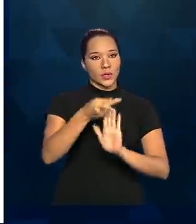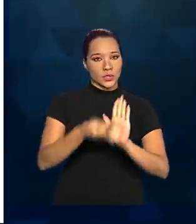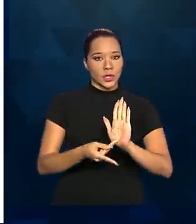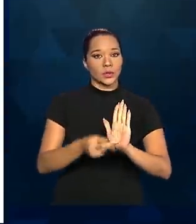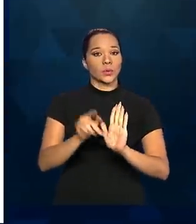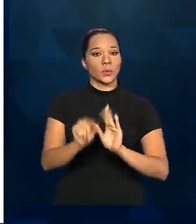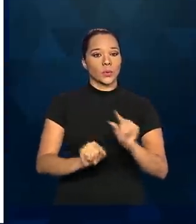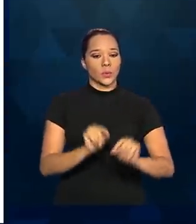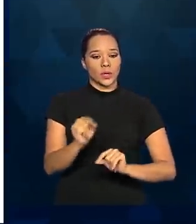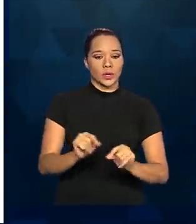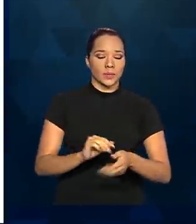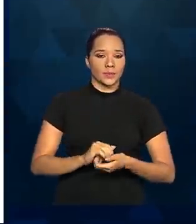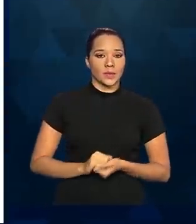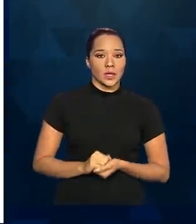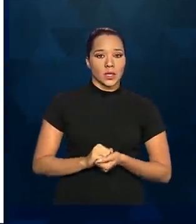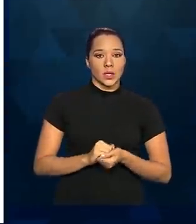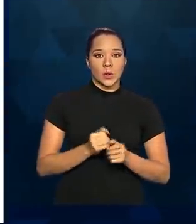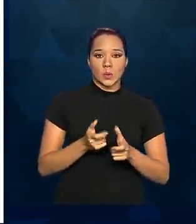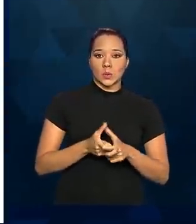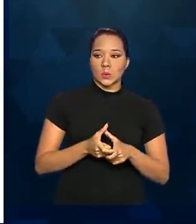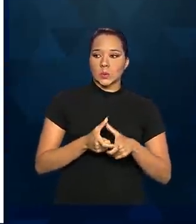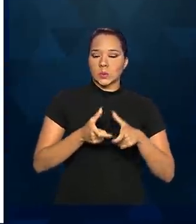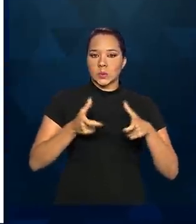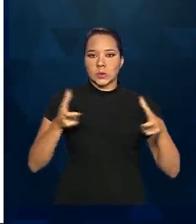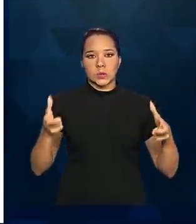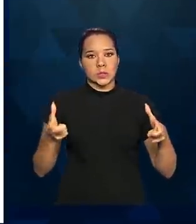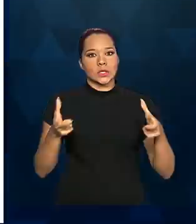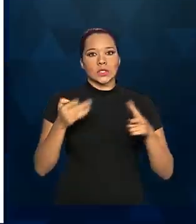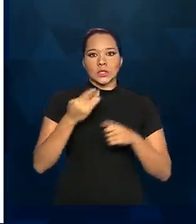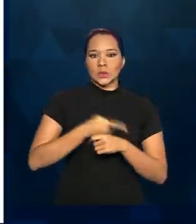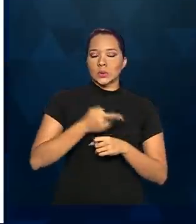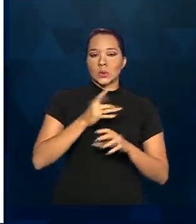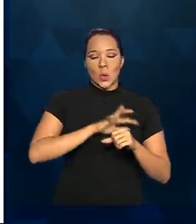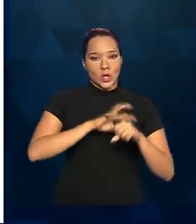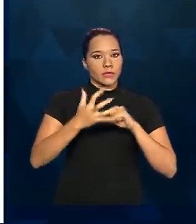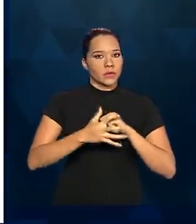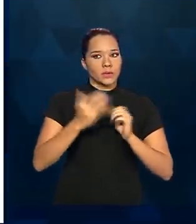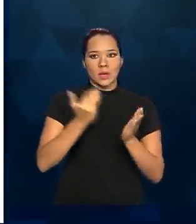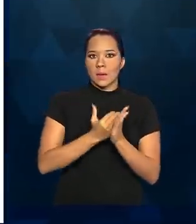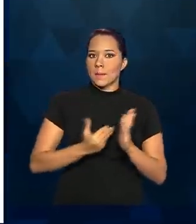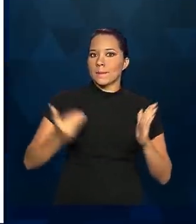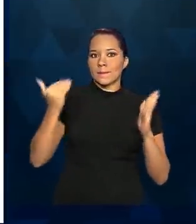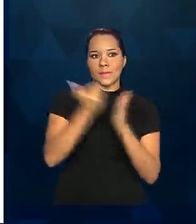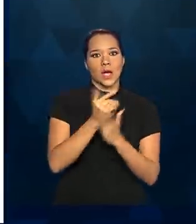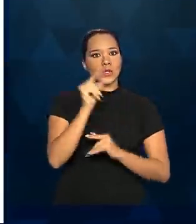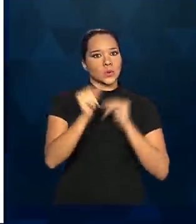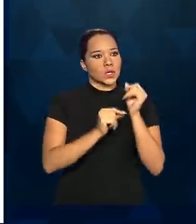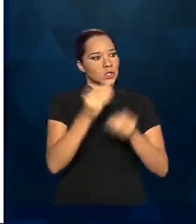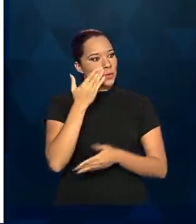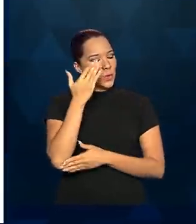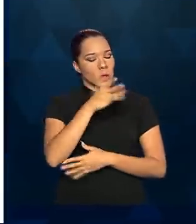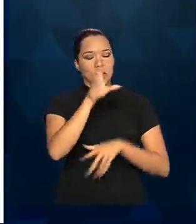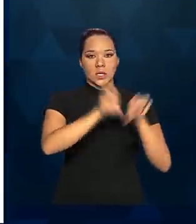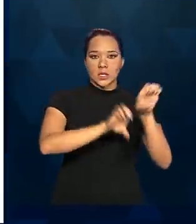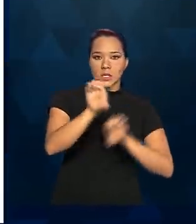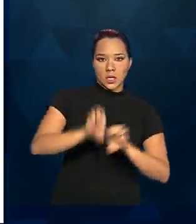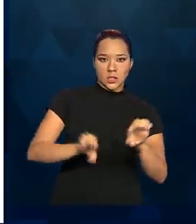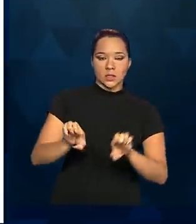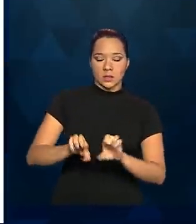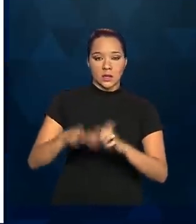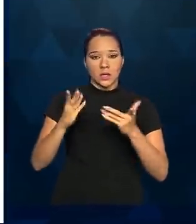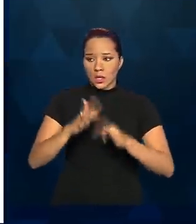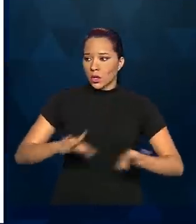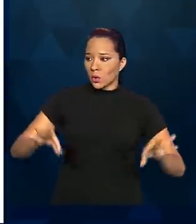de que o tamanho total do iceberg do coronavírus é muito maior do que o que aparece nas estatísticas, o que